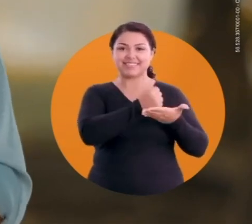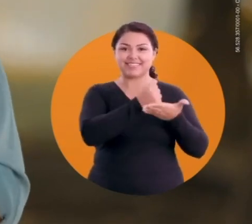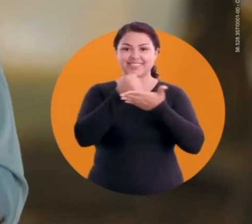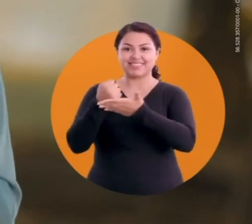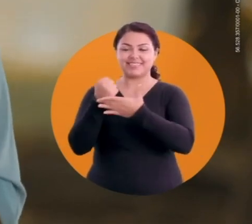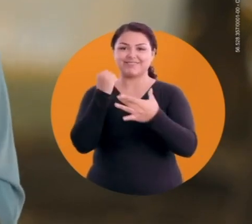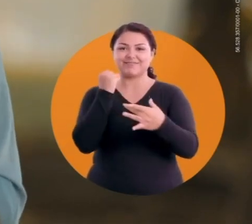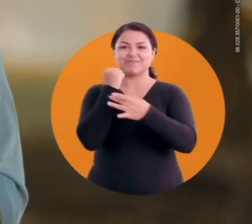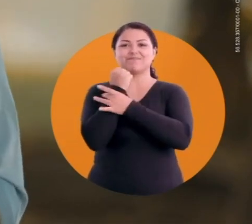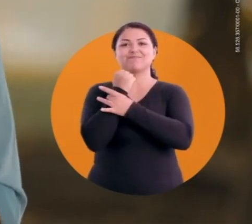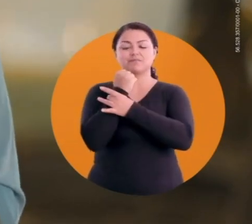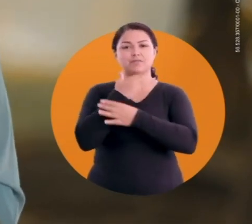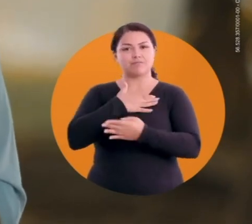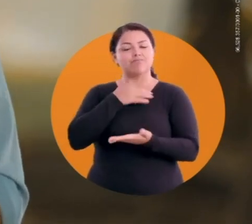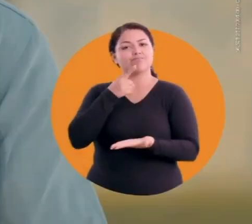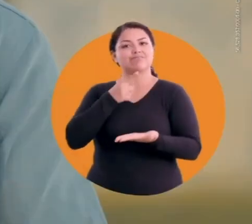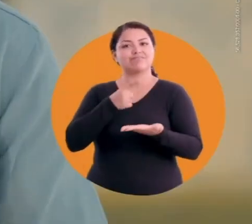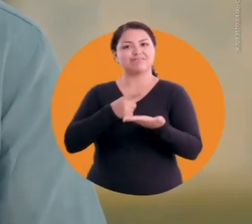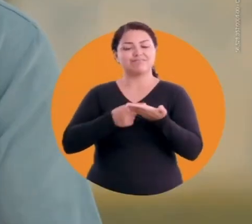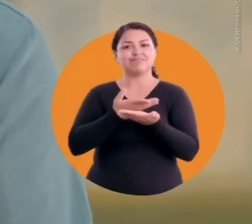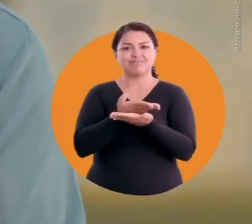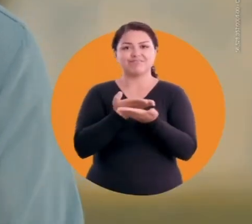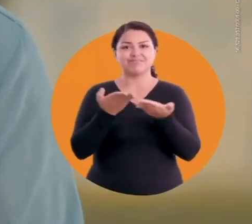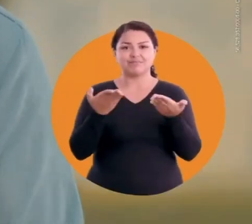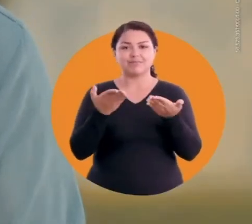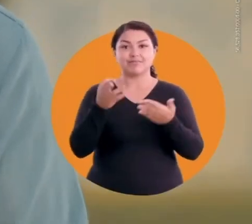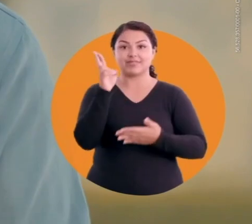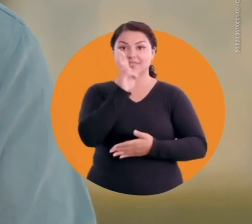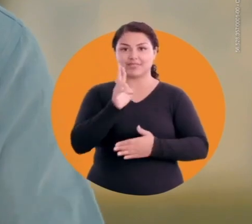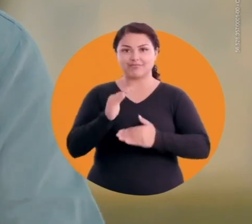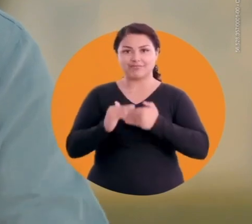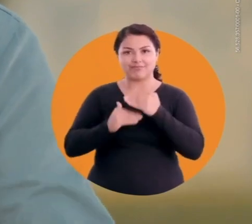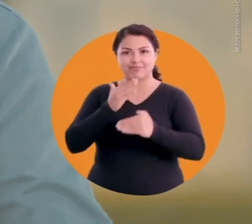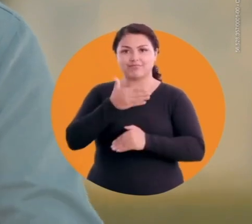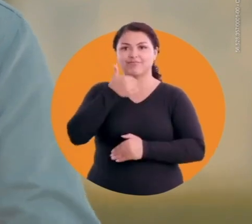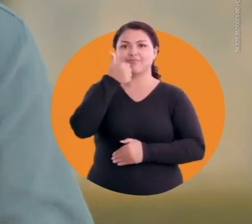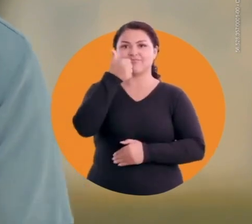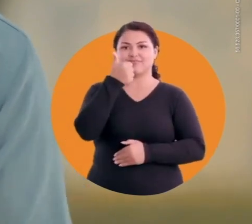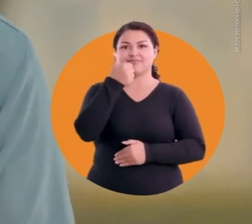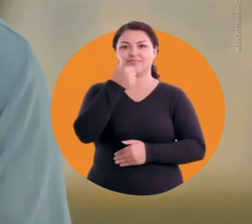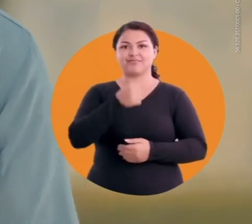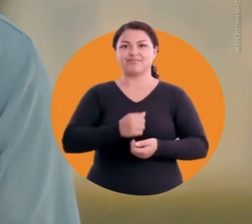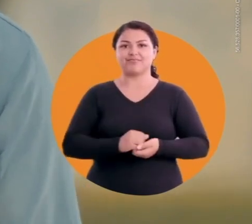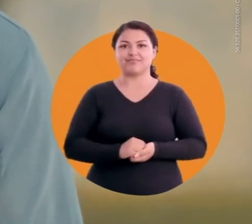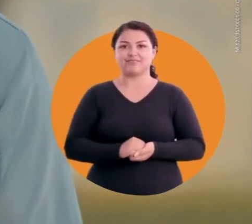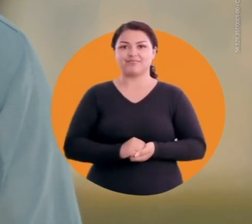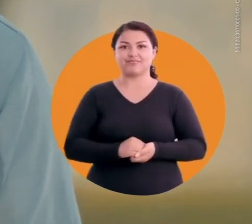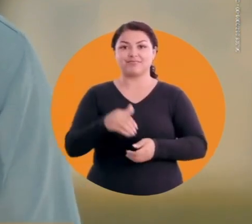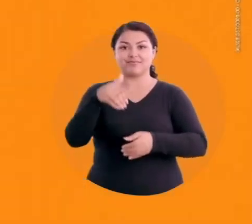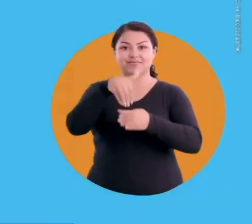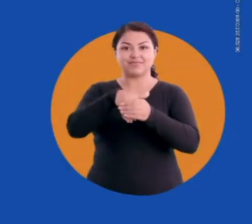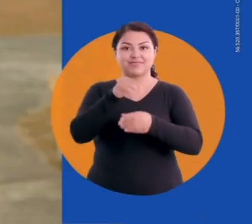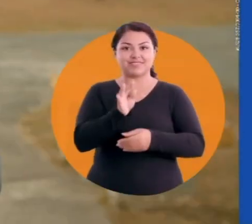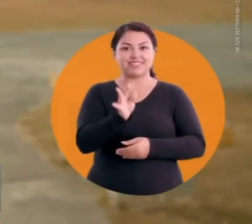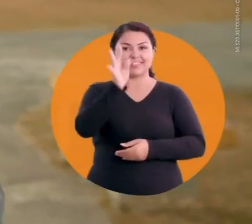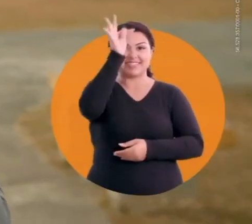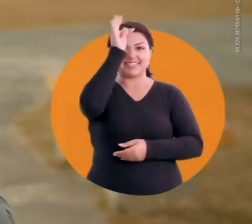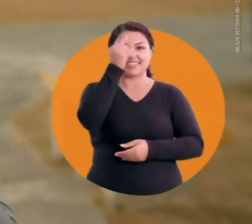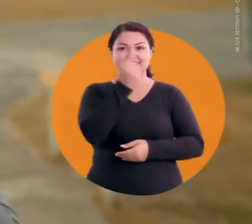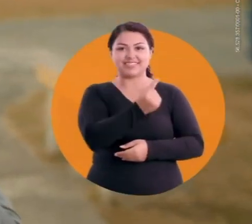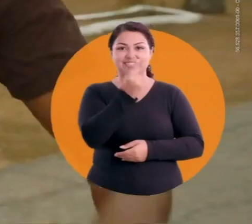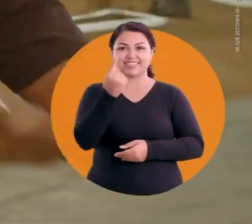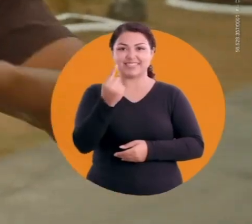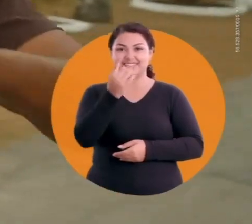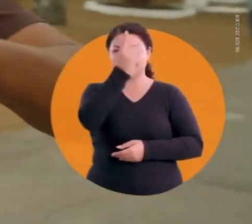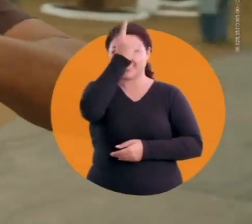lazer, transporte e segurança Esse é o meu compromisso com você Fazer uma Resende cada vez melhor Eu voto Tandi,